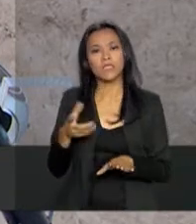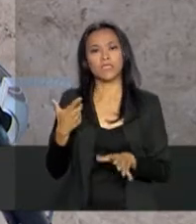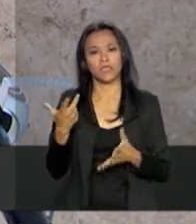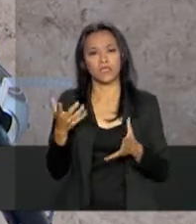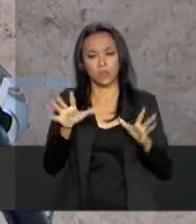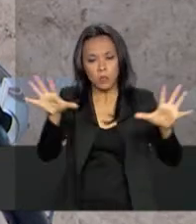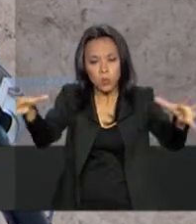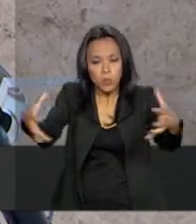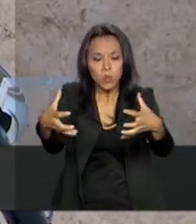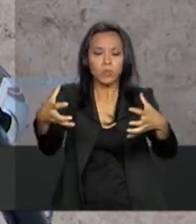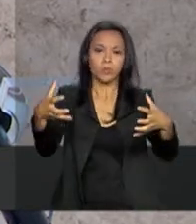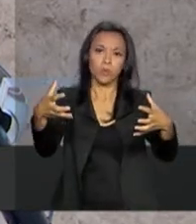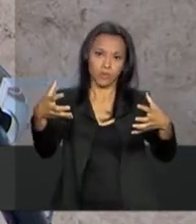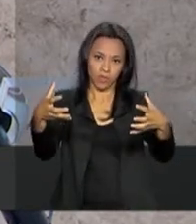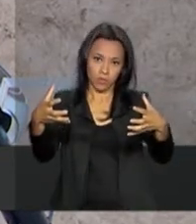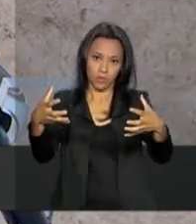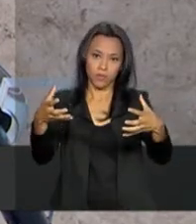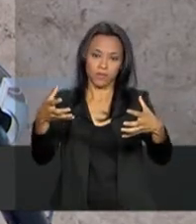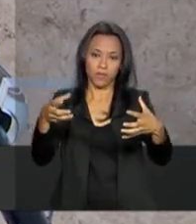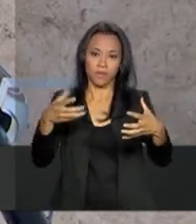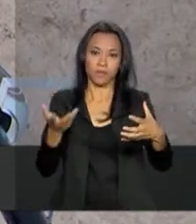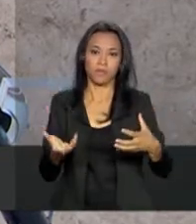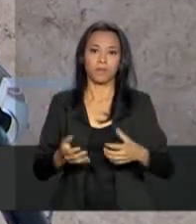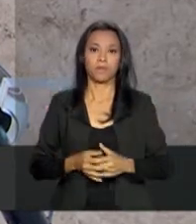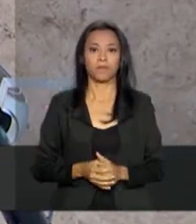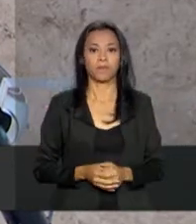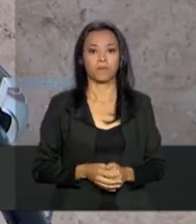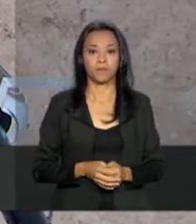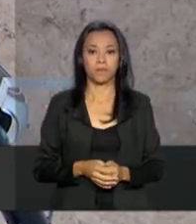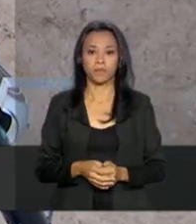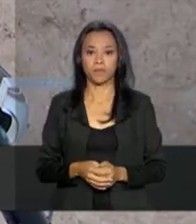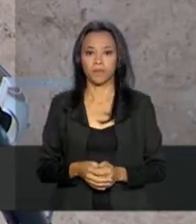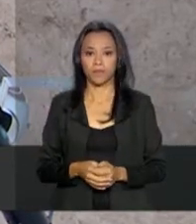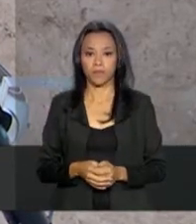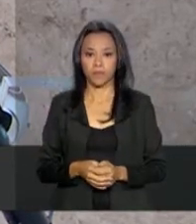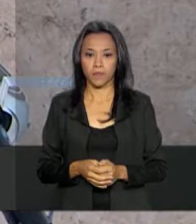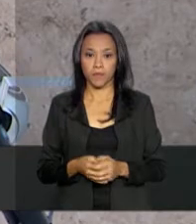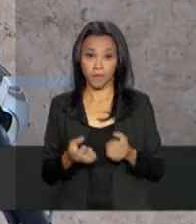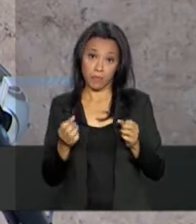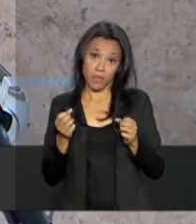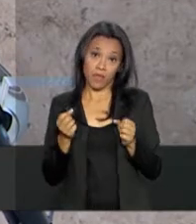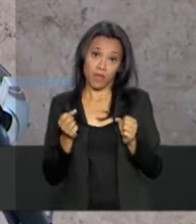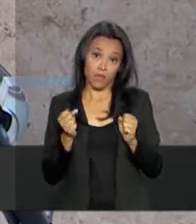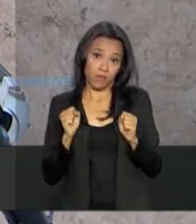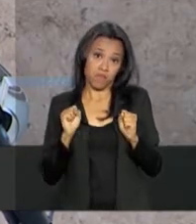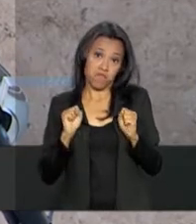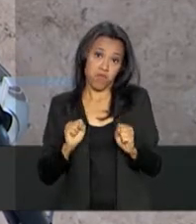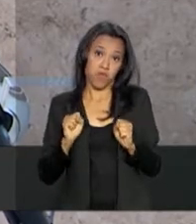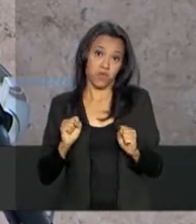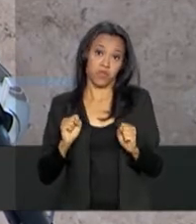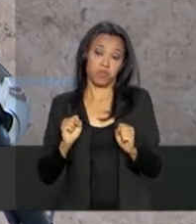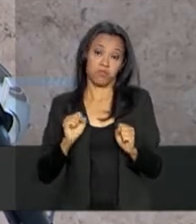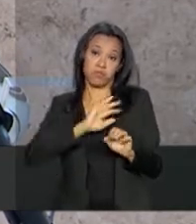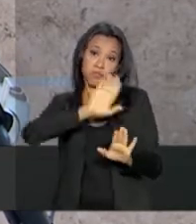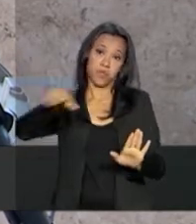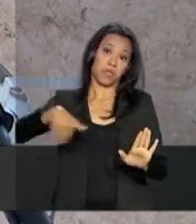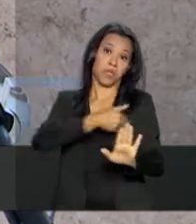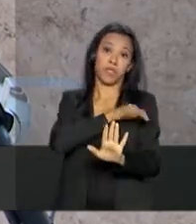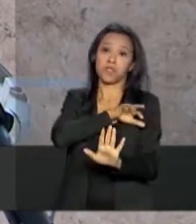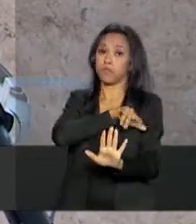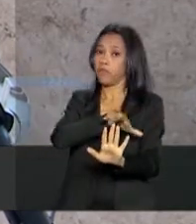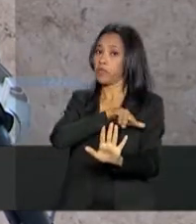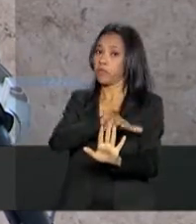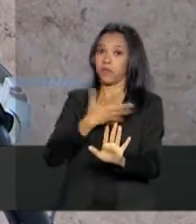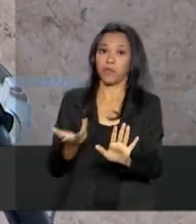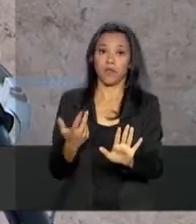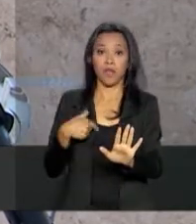das massas tão tratada pode influenciar uma pessoa, imagino que os cidadãos e cidadãs